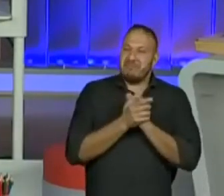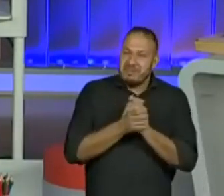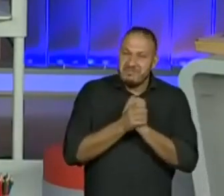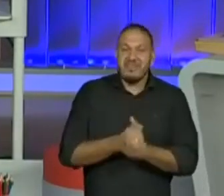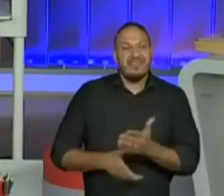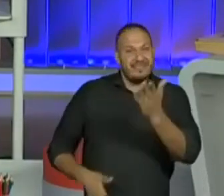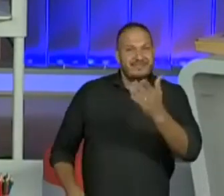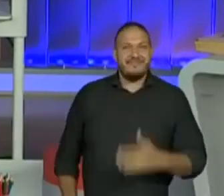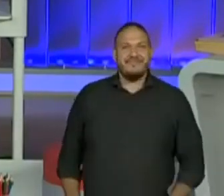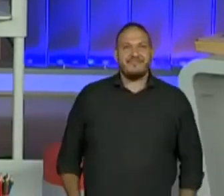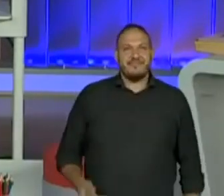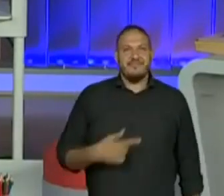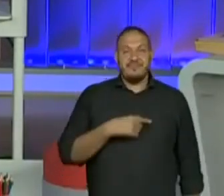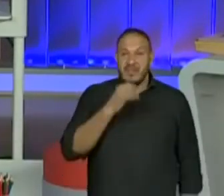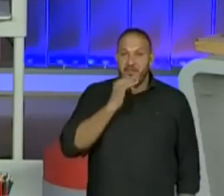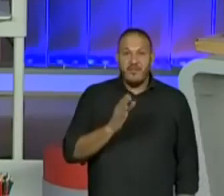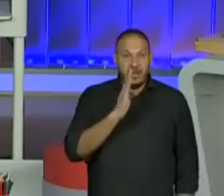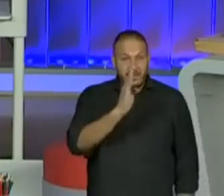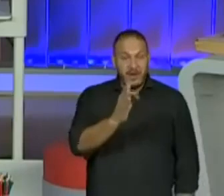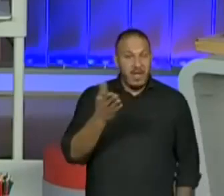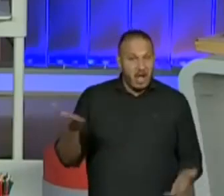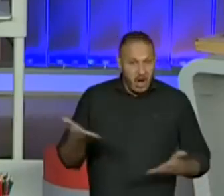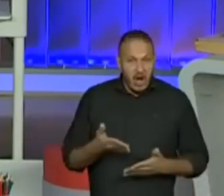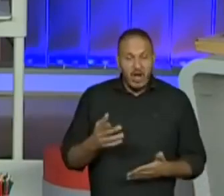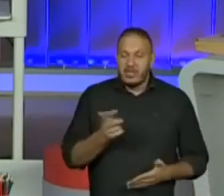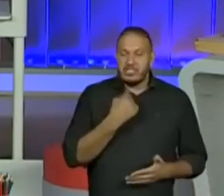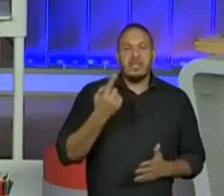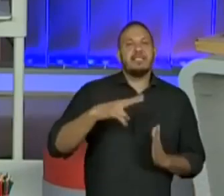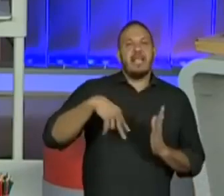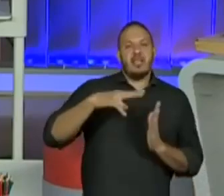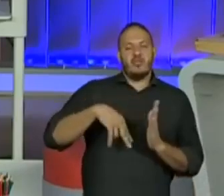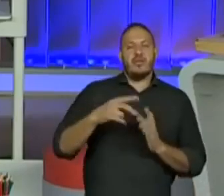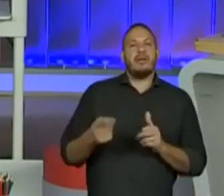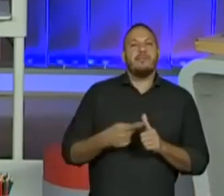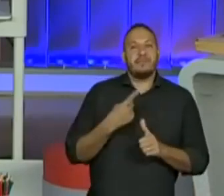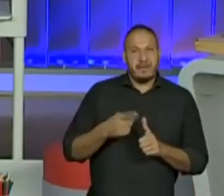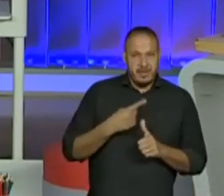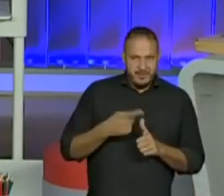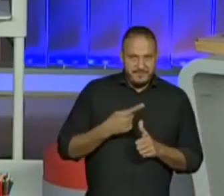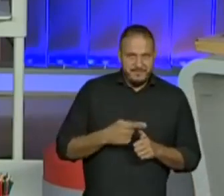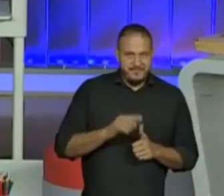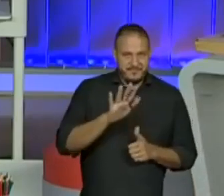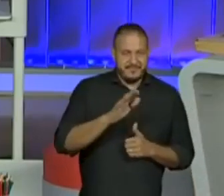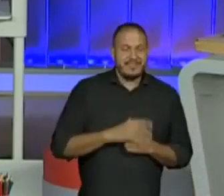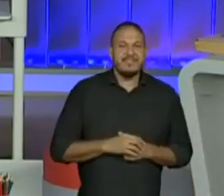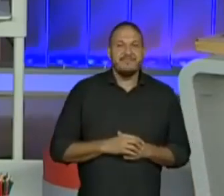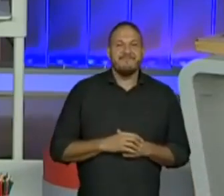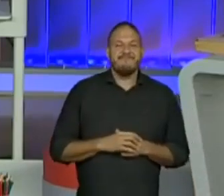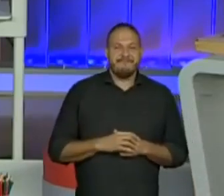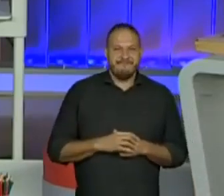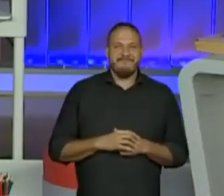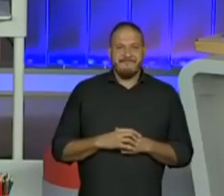Vamos lá. Direto às nossas leituras. Primeira coisa. Ah.